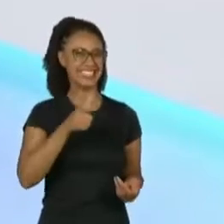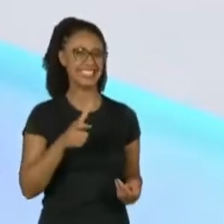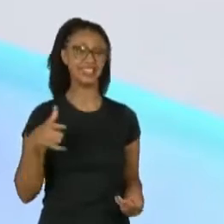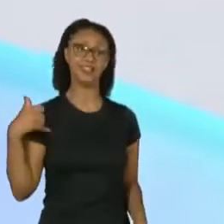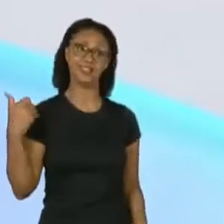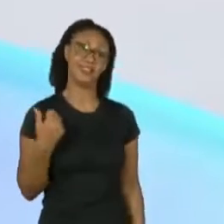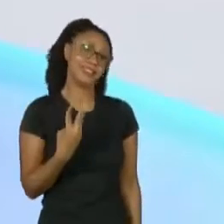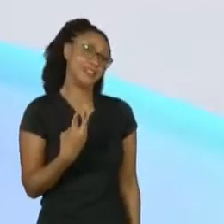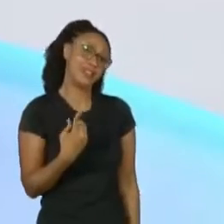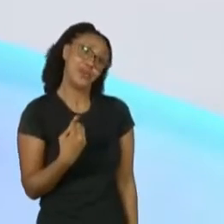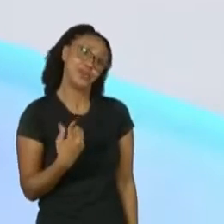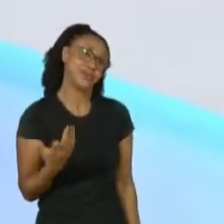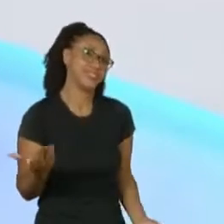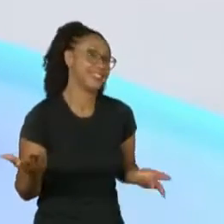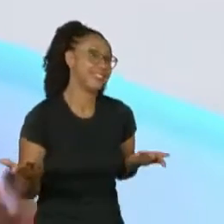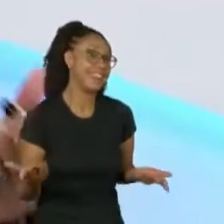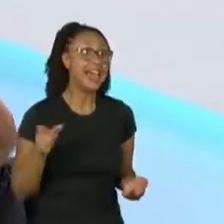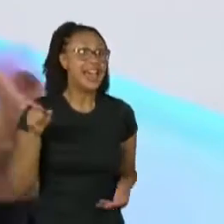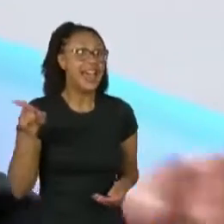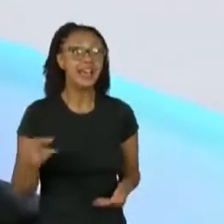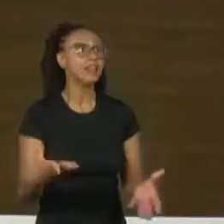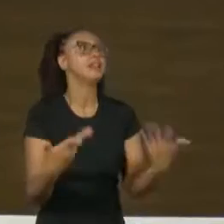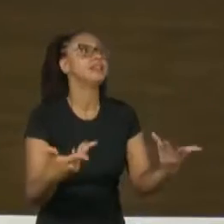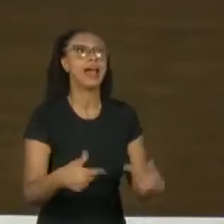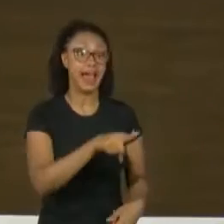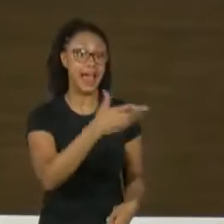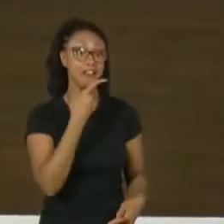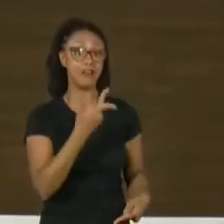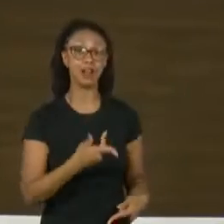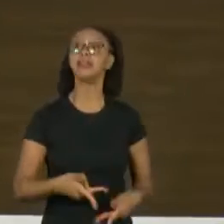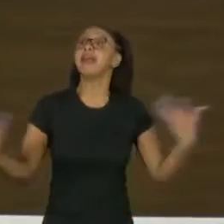apenas 31 anos. Então, ele fica assim, e aí?